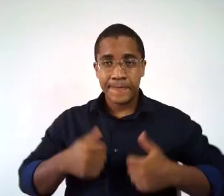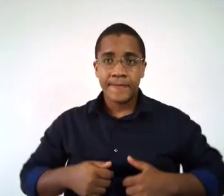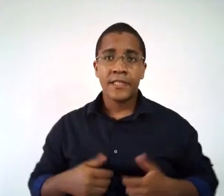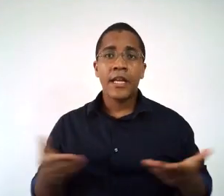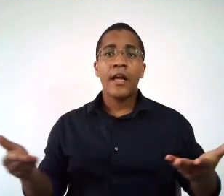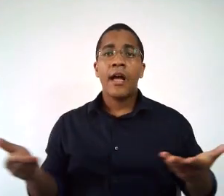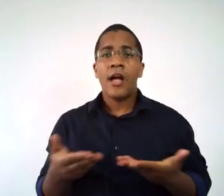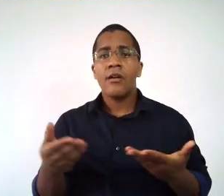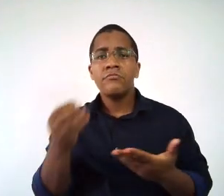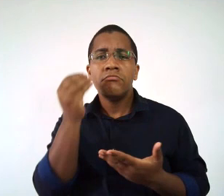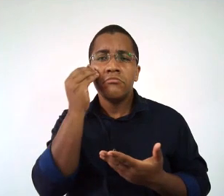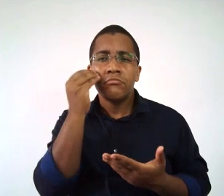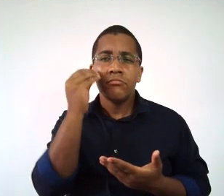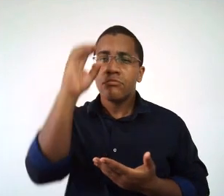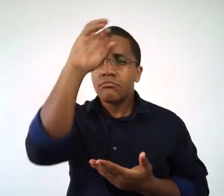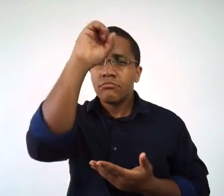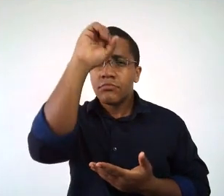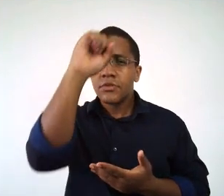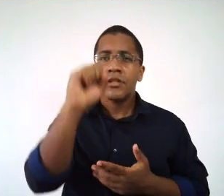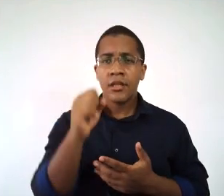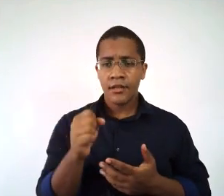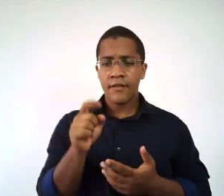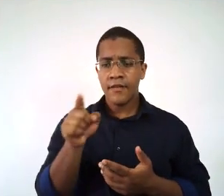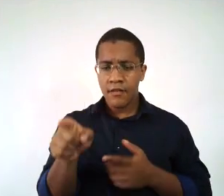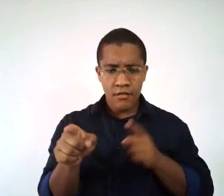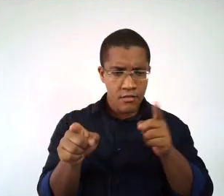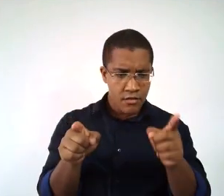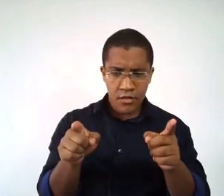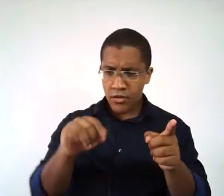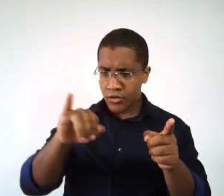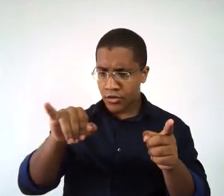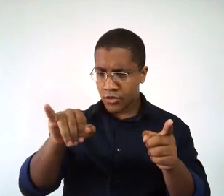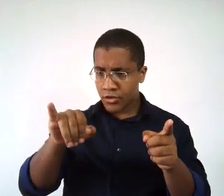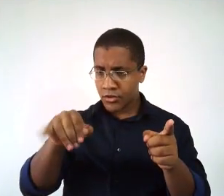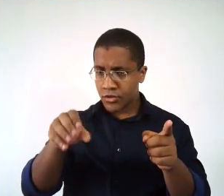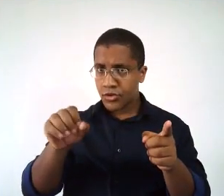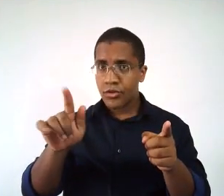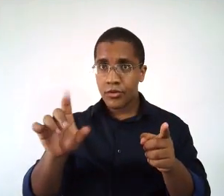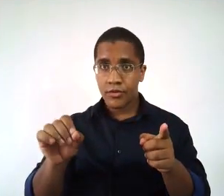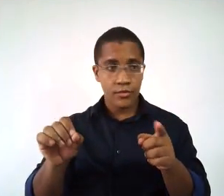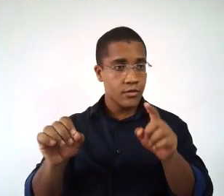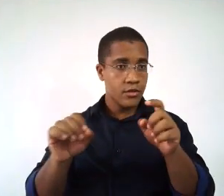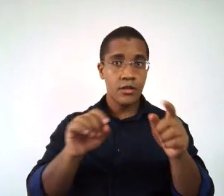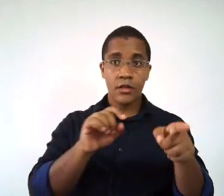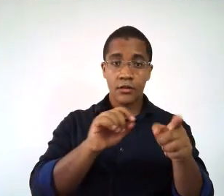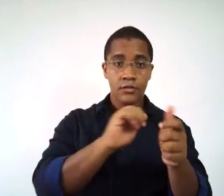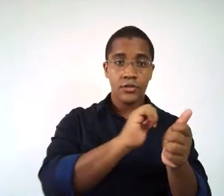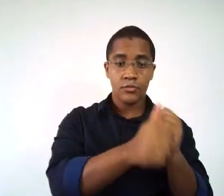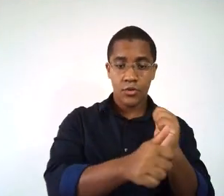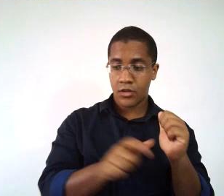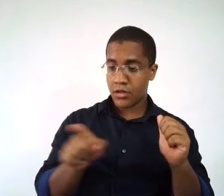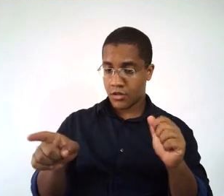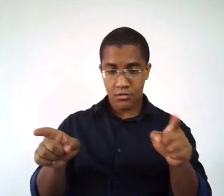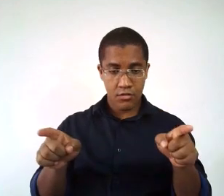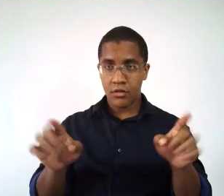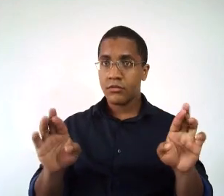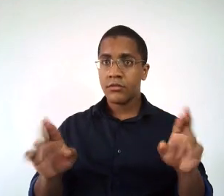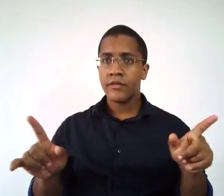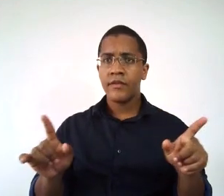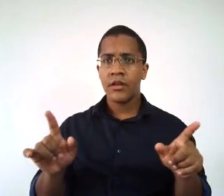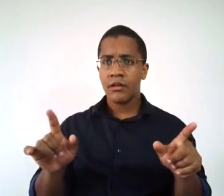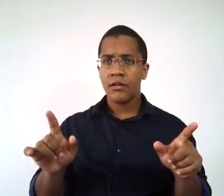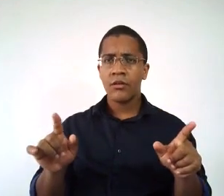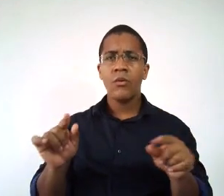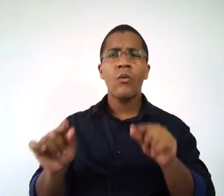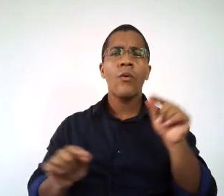esportes. Então, gente vai tentar ver agora um pouquinho de diferença e começar assim, caracterizar a diferença